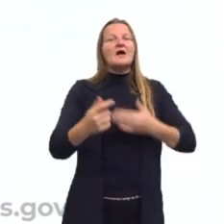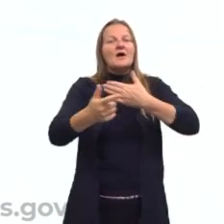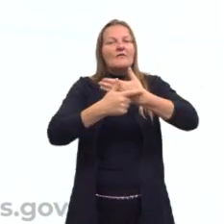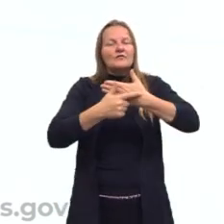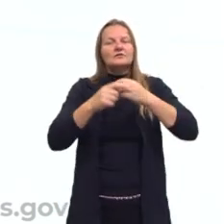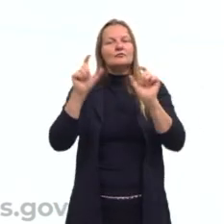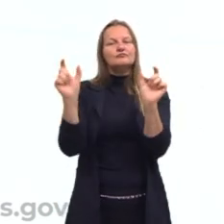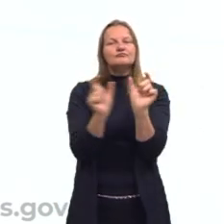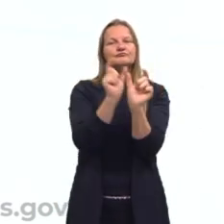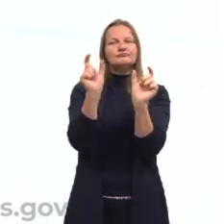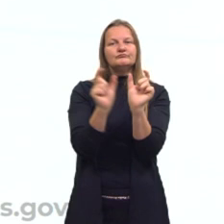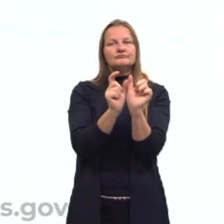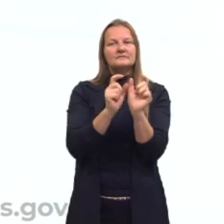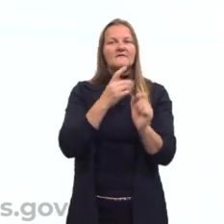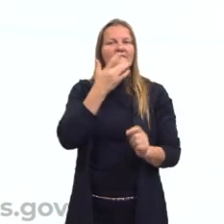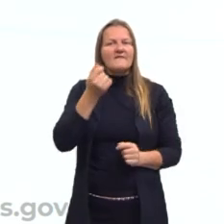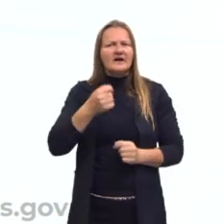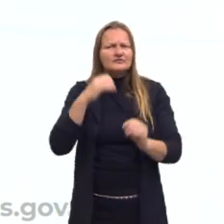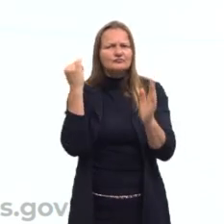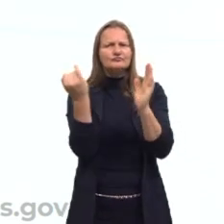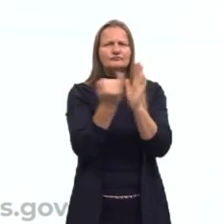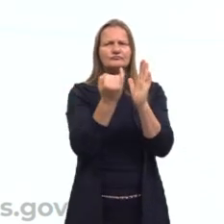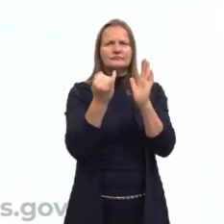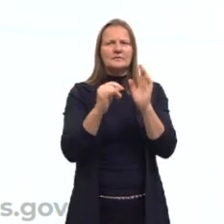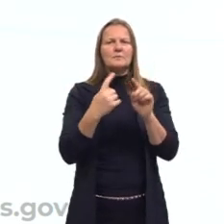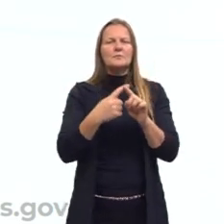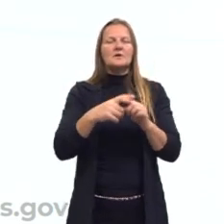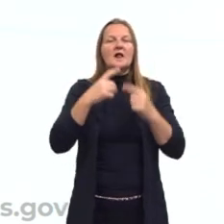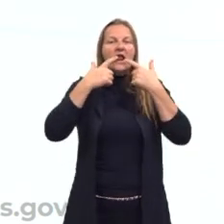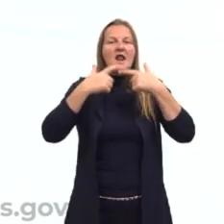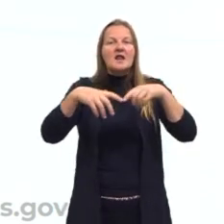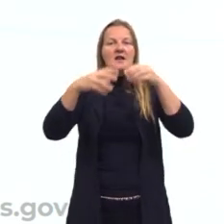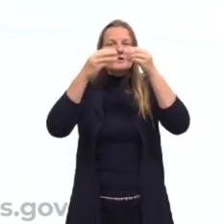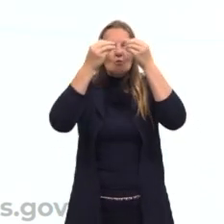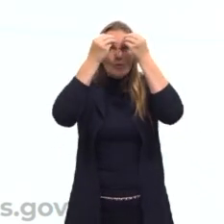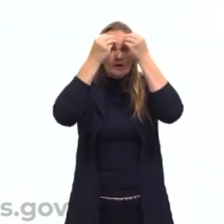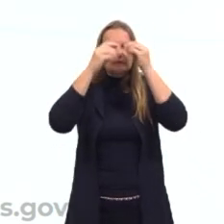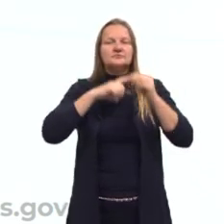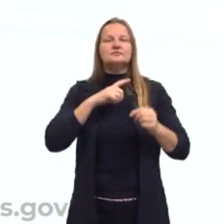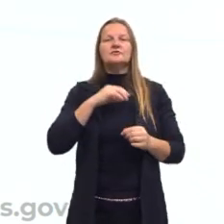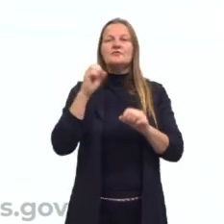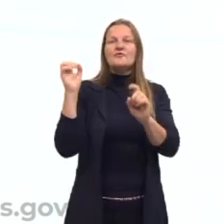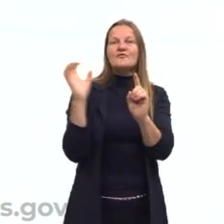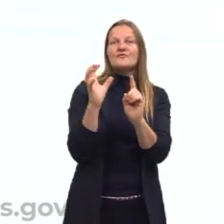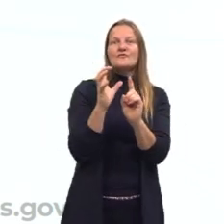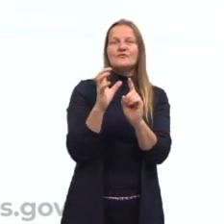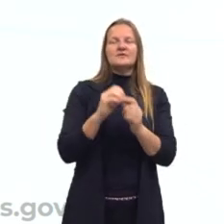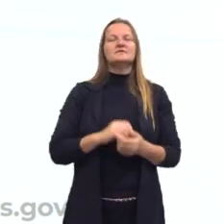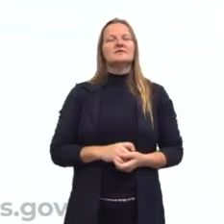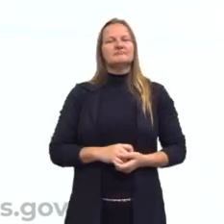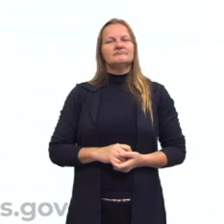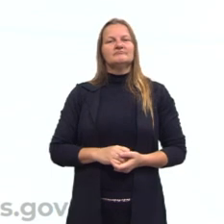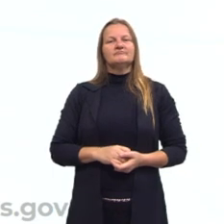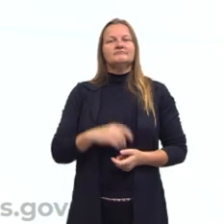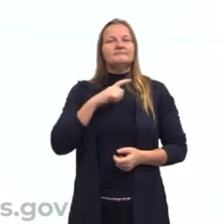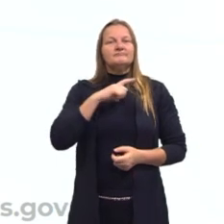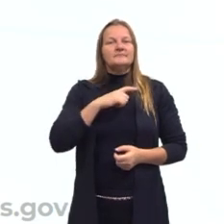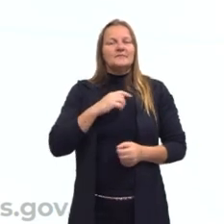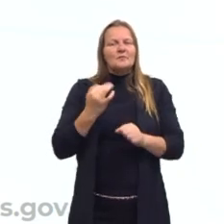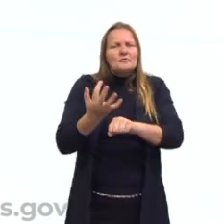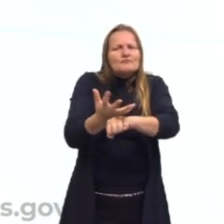conativa é facilmente identificada, pois sua linguagem é organizada para influenciar e